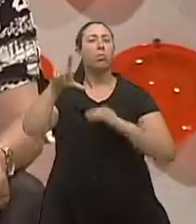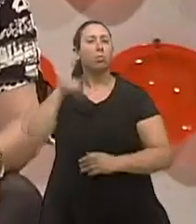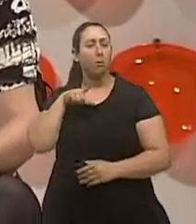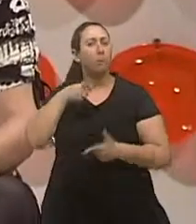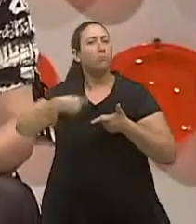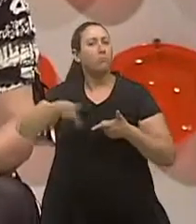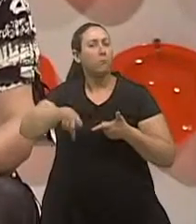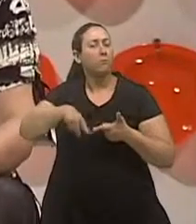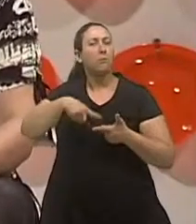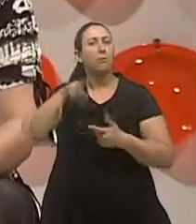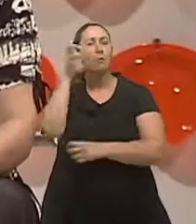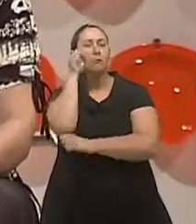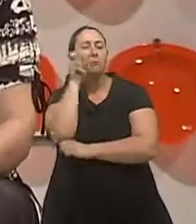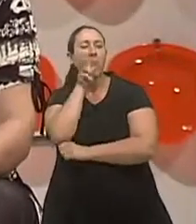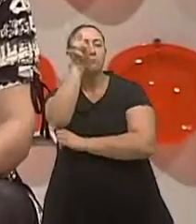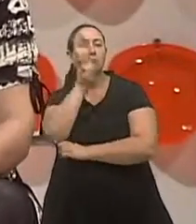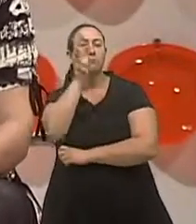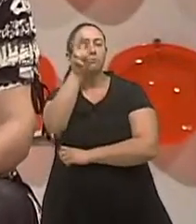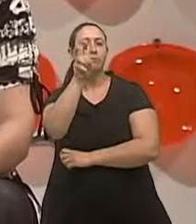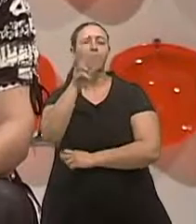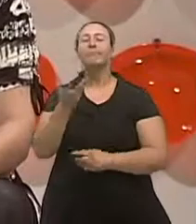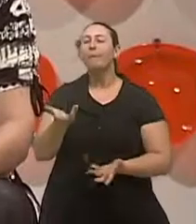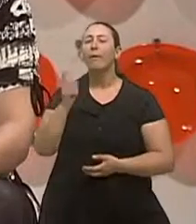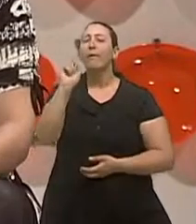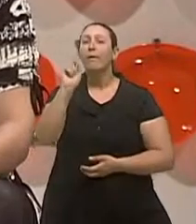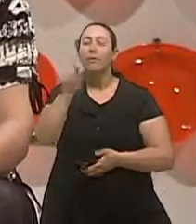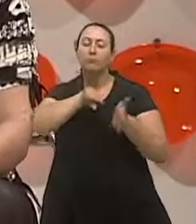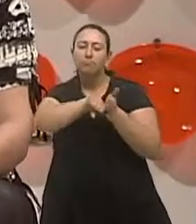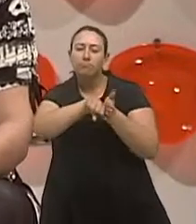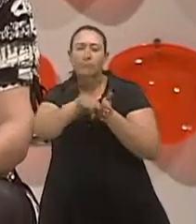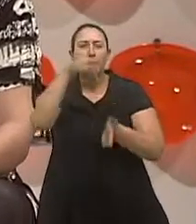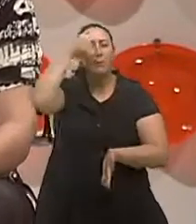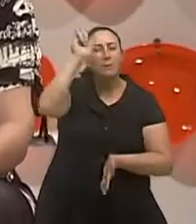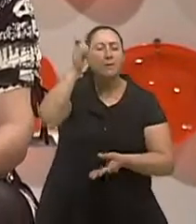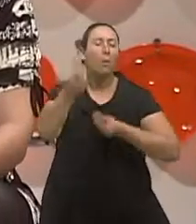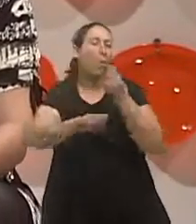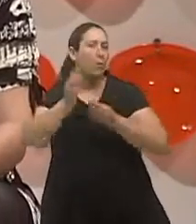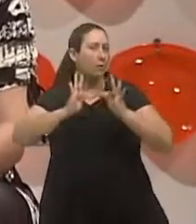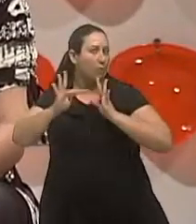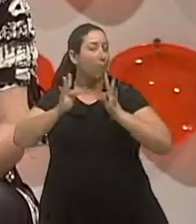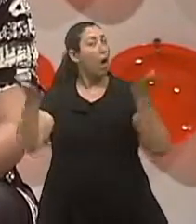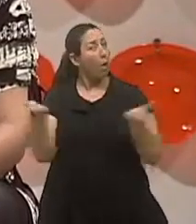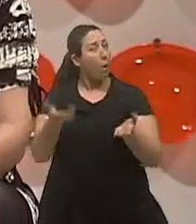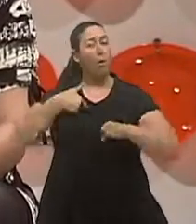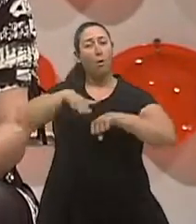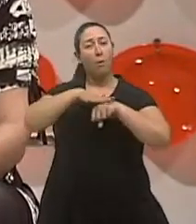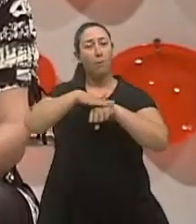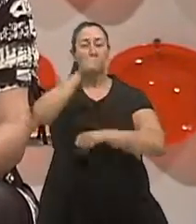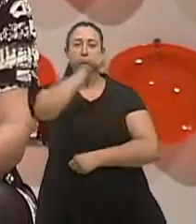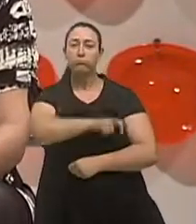falar sobre este assunto, desde o diagnóstico, o tratamento e a prevenção, eu converso agora com o médico